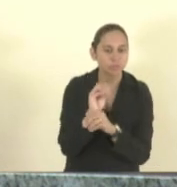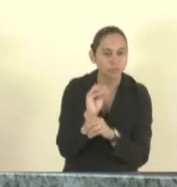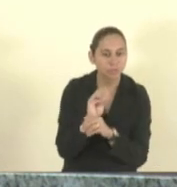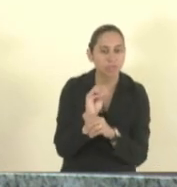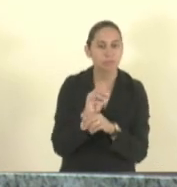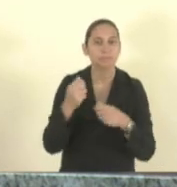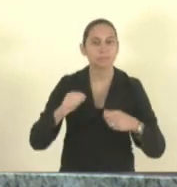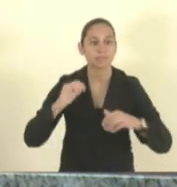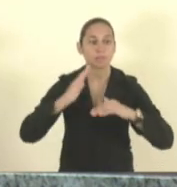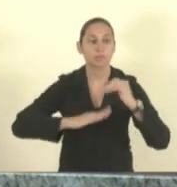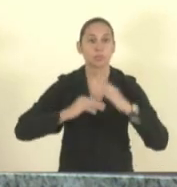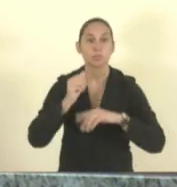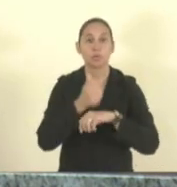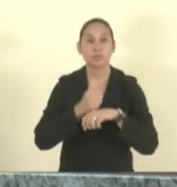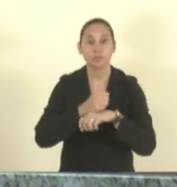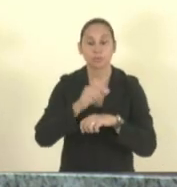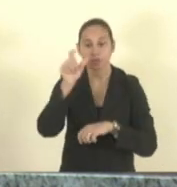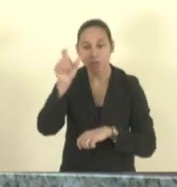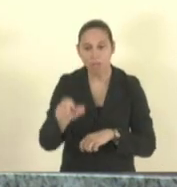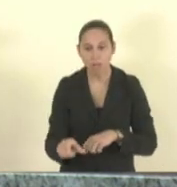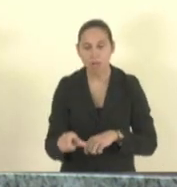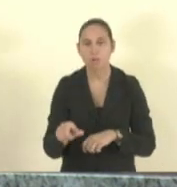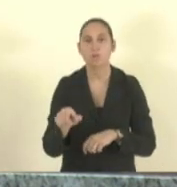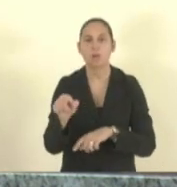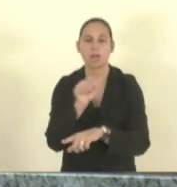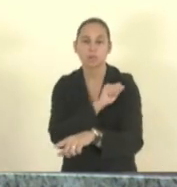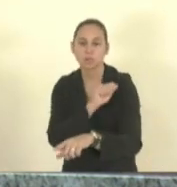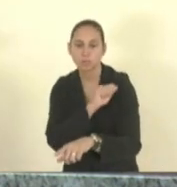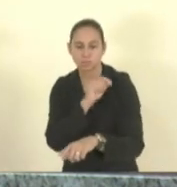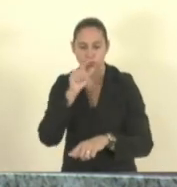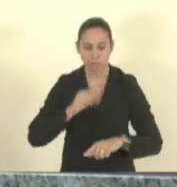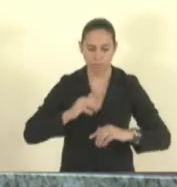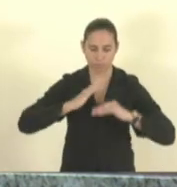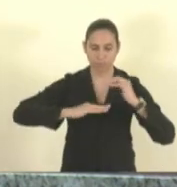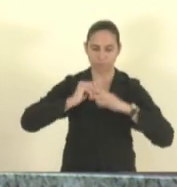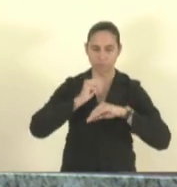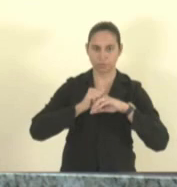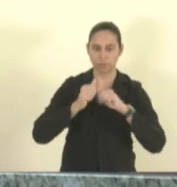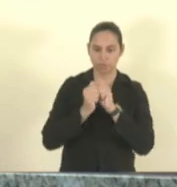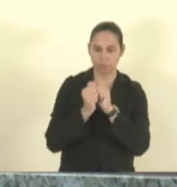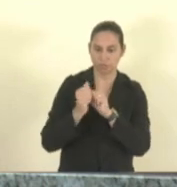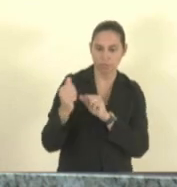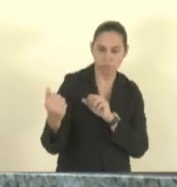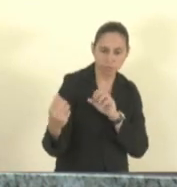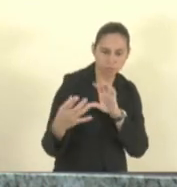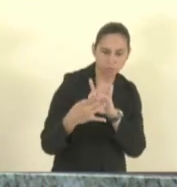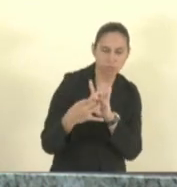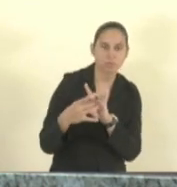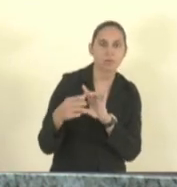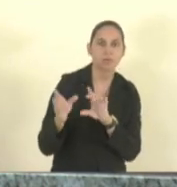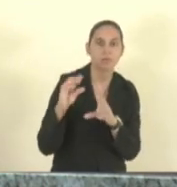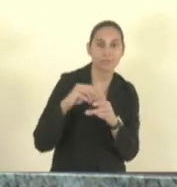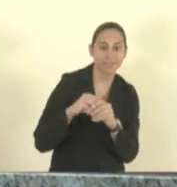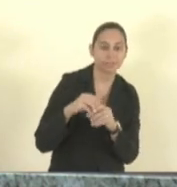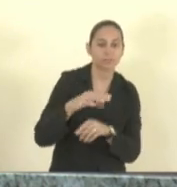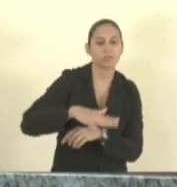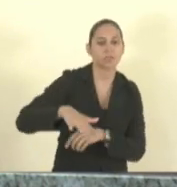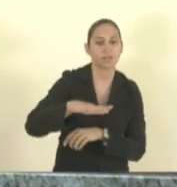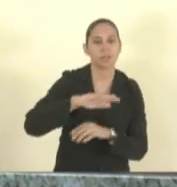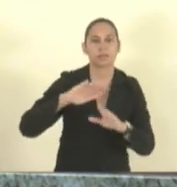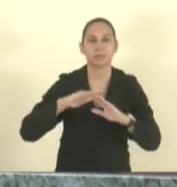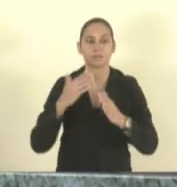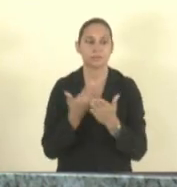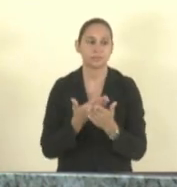profissional para esse tipo de estudante e é dentro do espaço escolar ele precisa